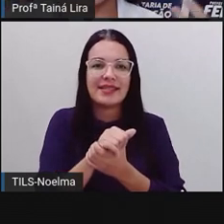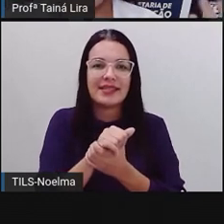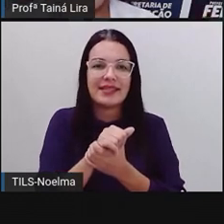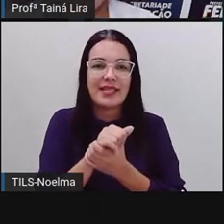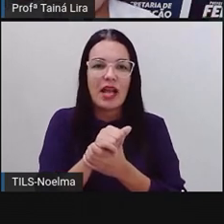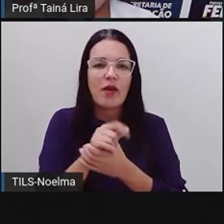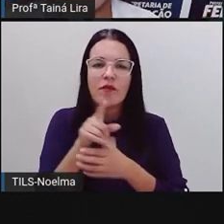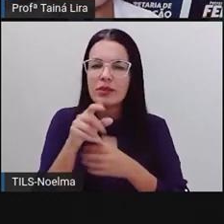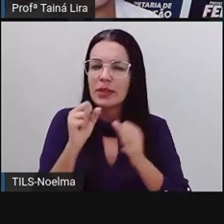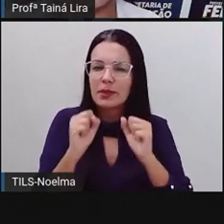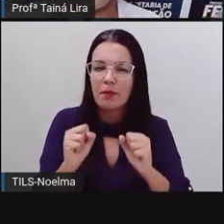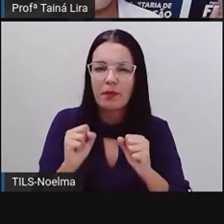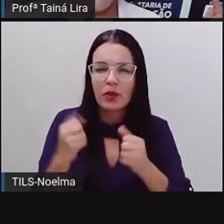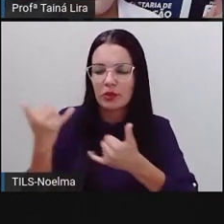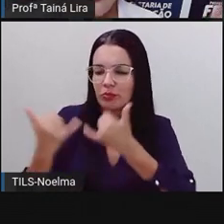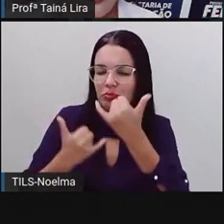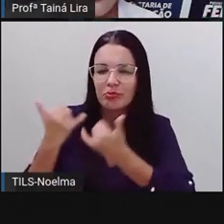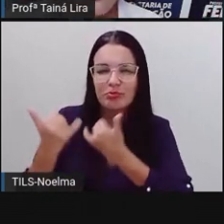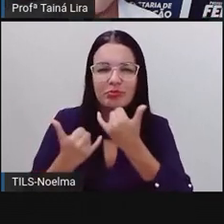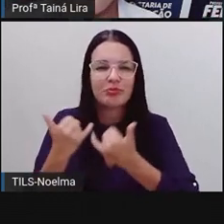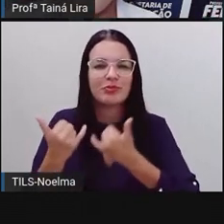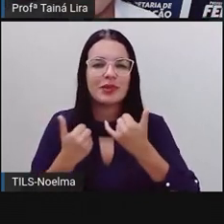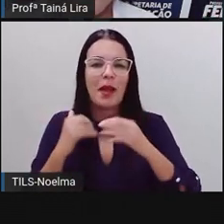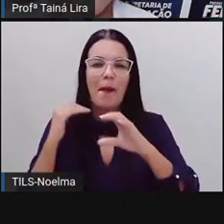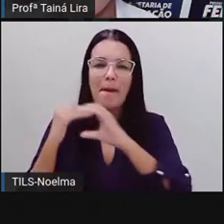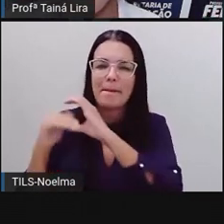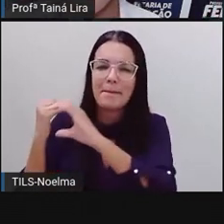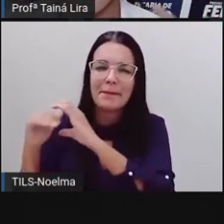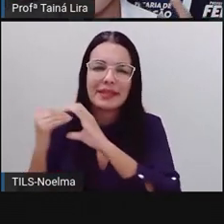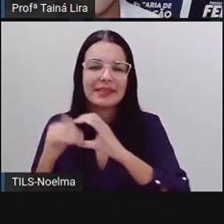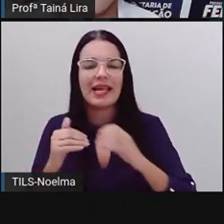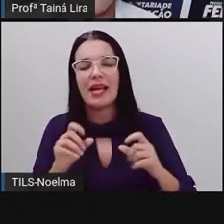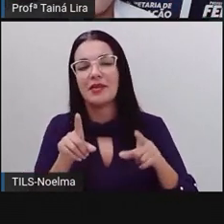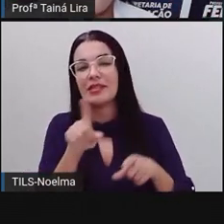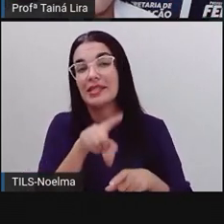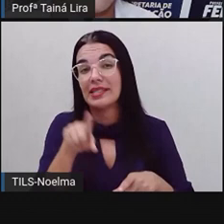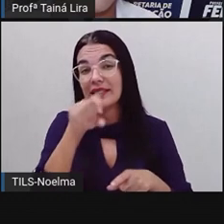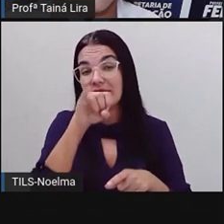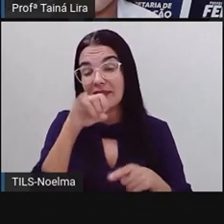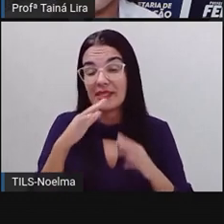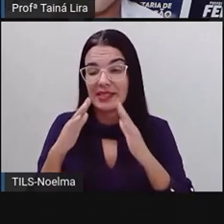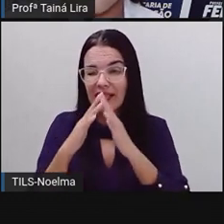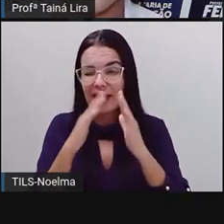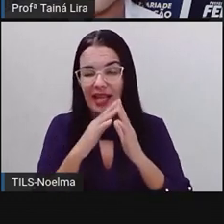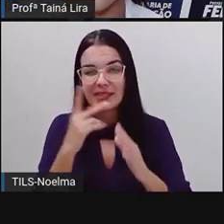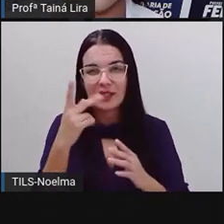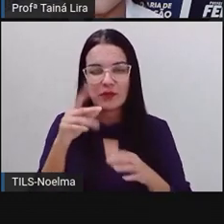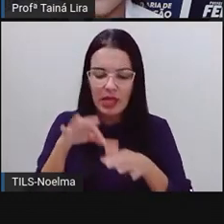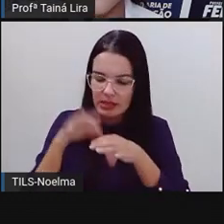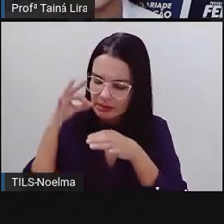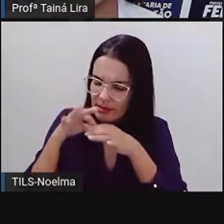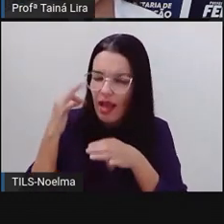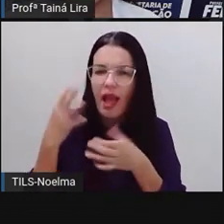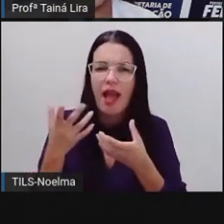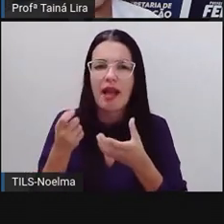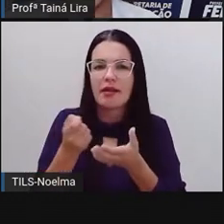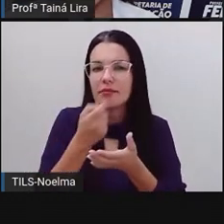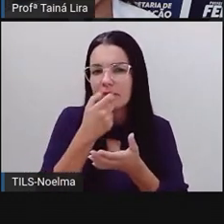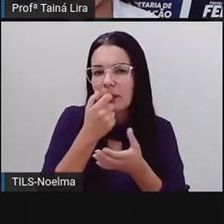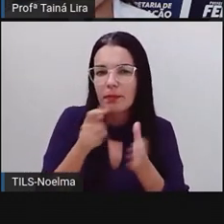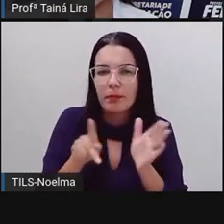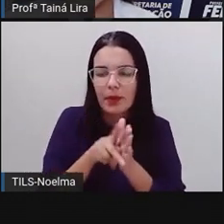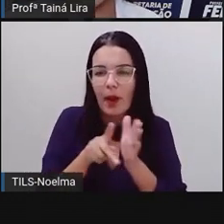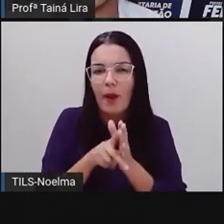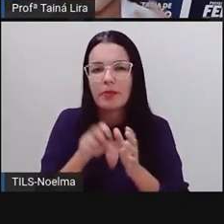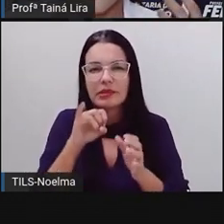Me contem depois, coloca nos comentários, se vocês, né, na casa de vocês, vocês consumam, consumir aí chá, xarope, fazer